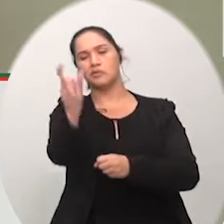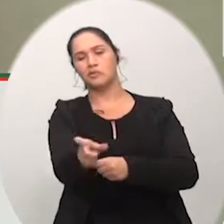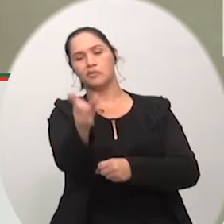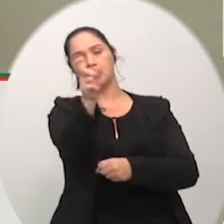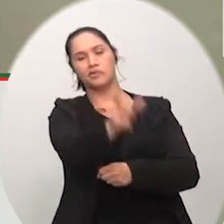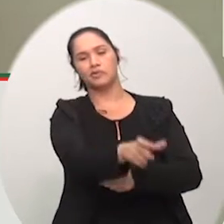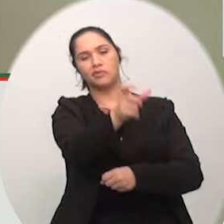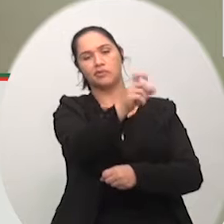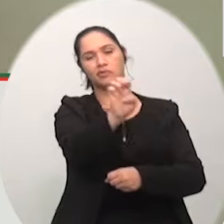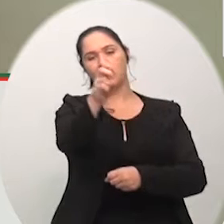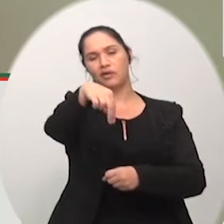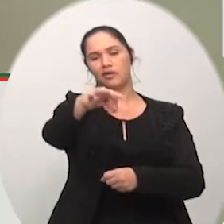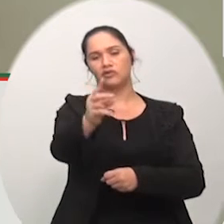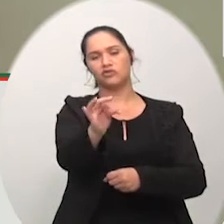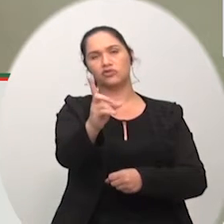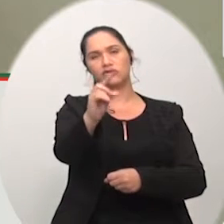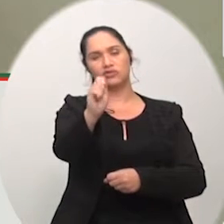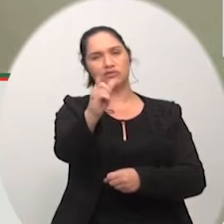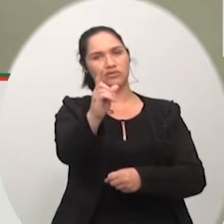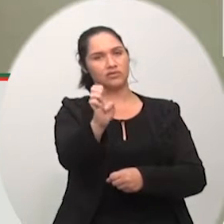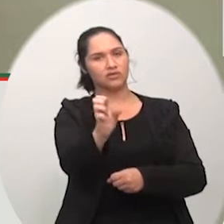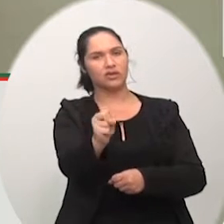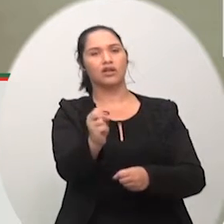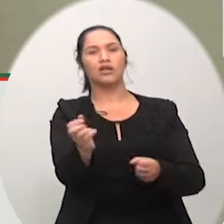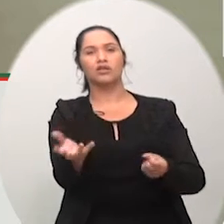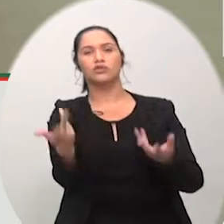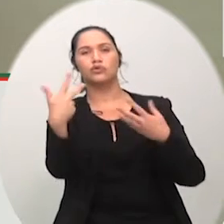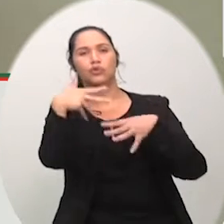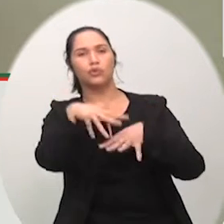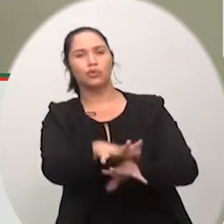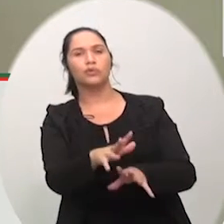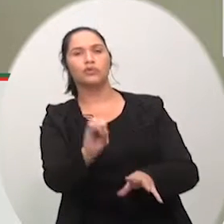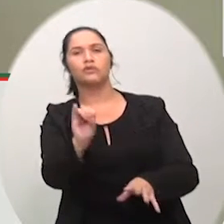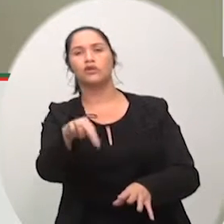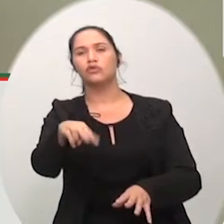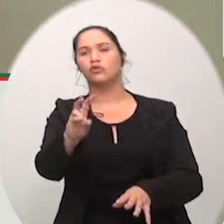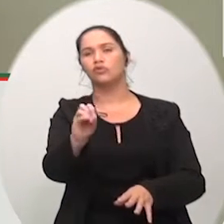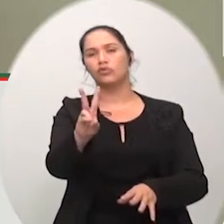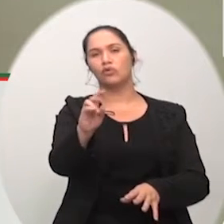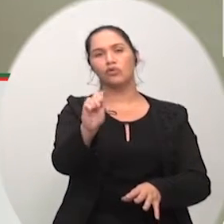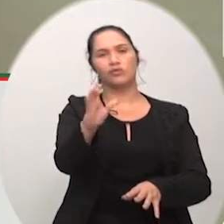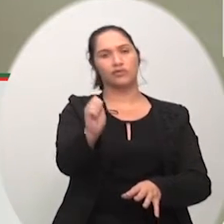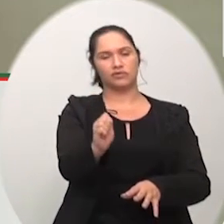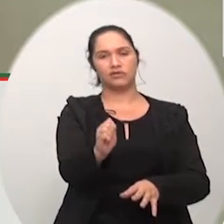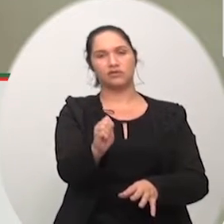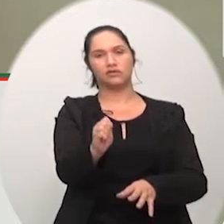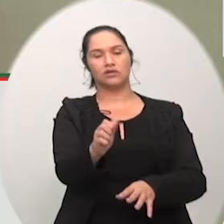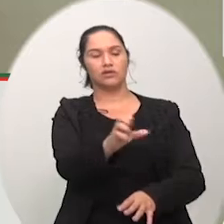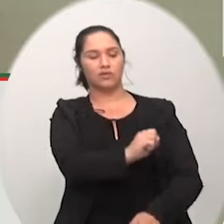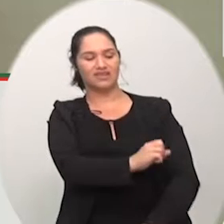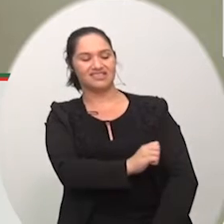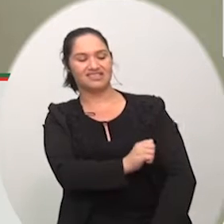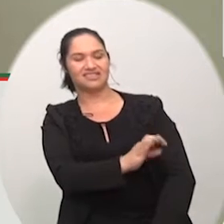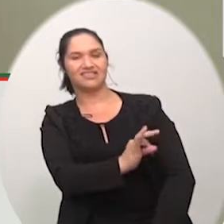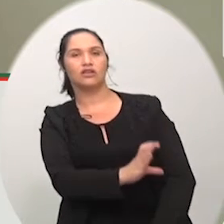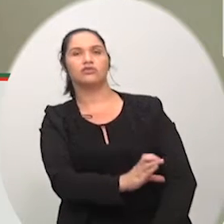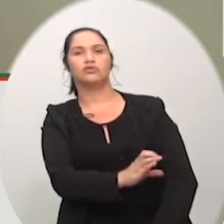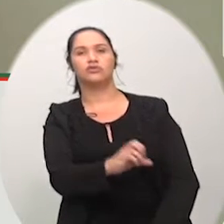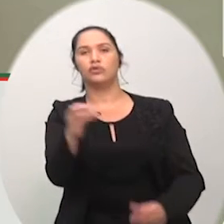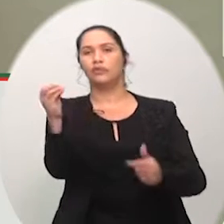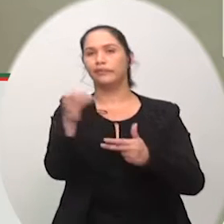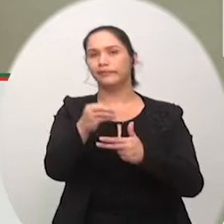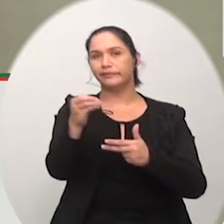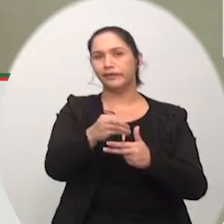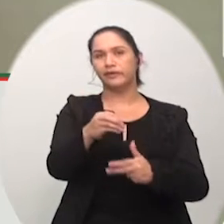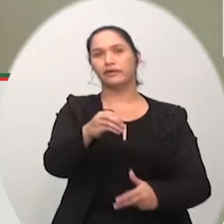entidades envolvidas na questão da inovação tanto na cidade de Cristilma Sático Nesquim Exucre Fiesc Senac Senai